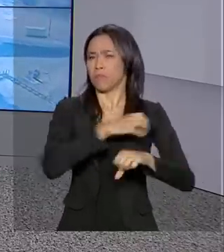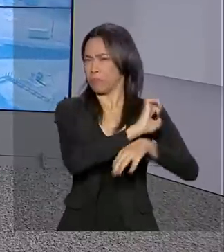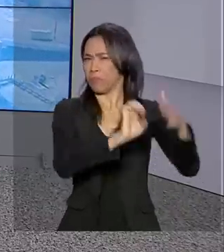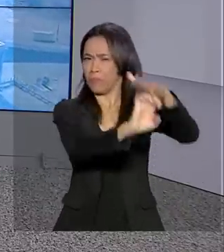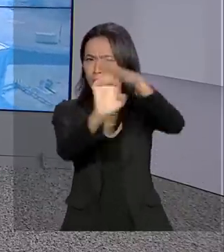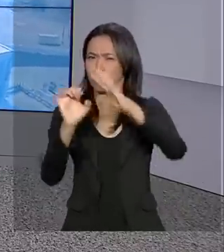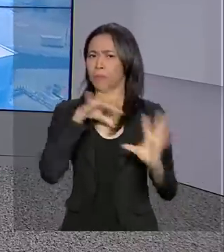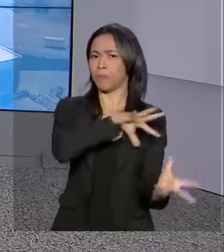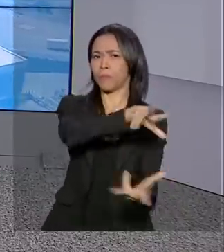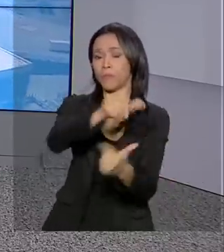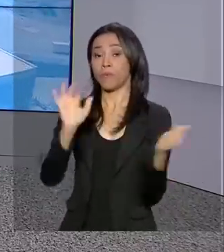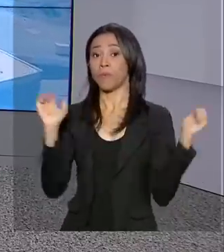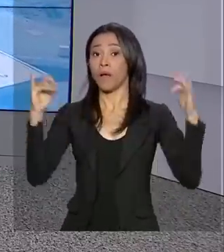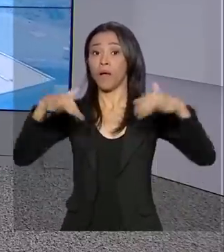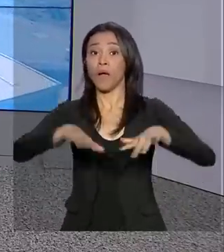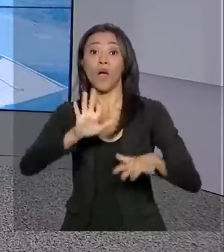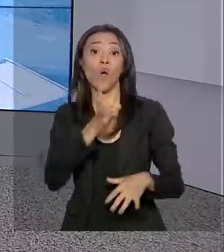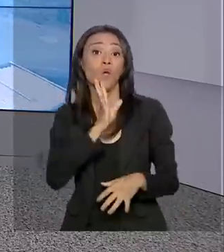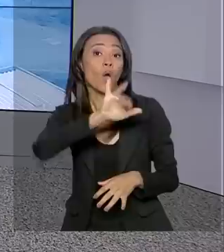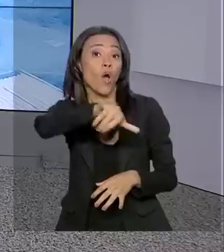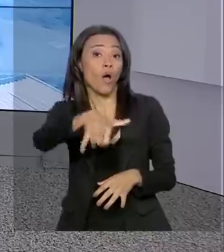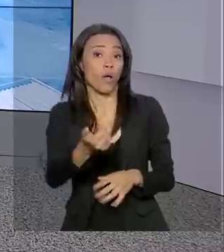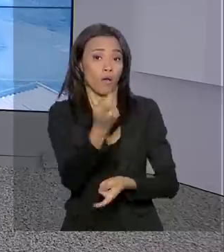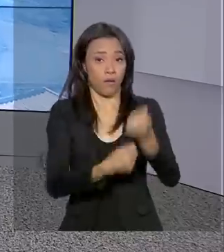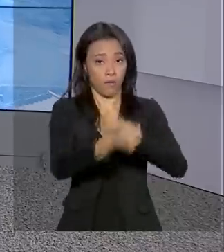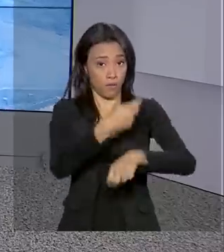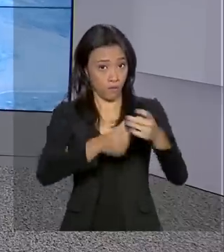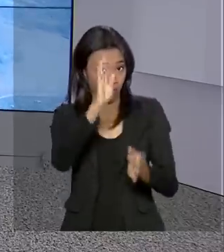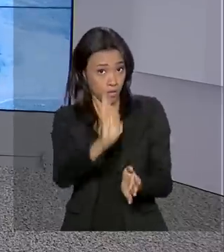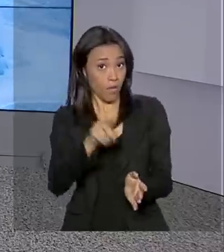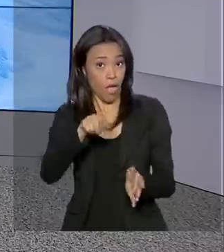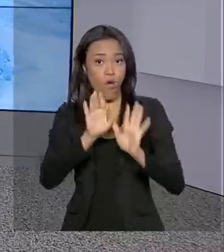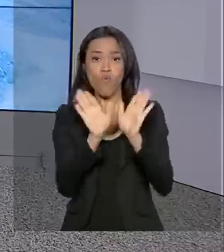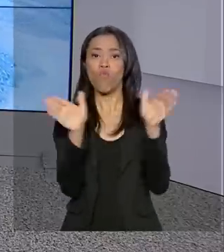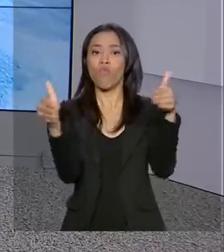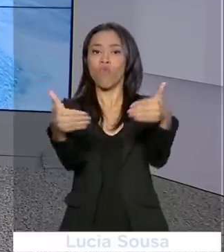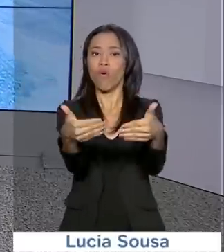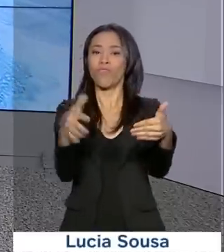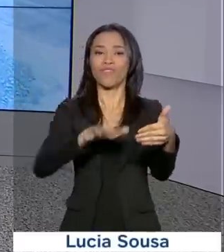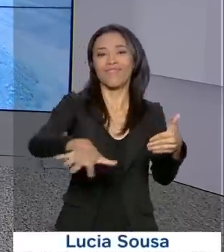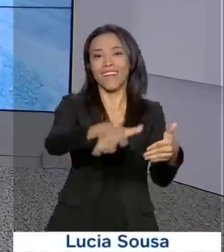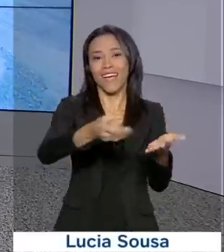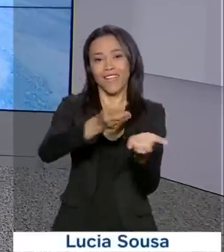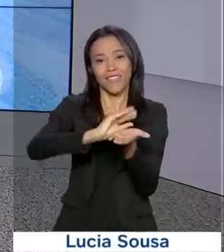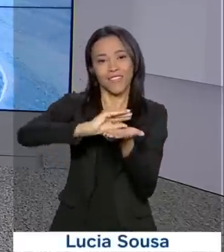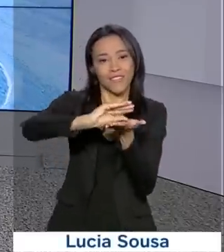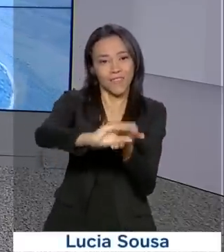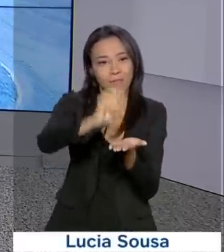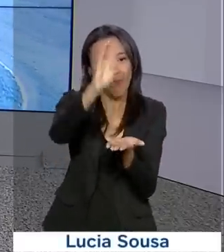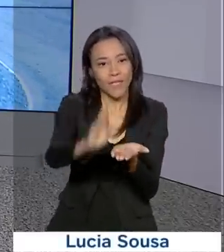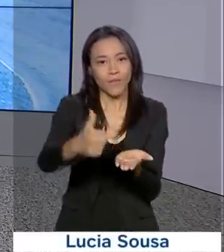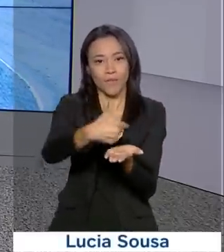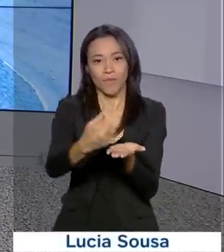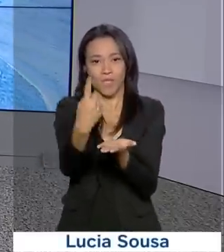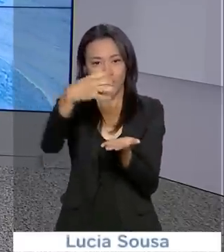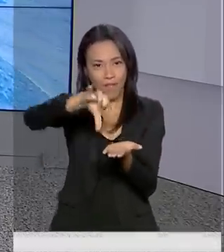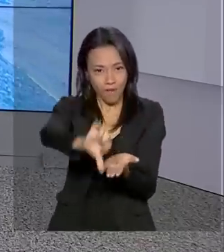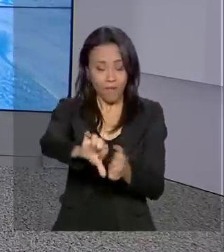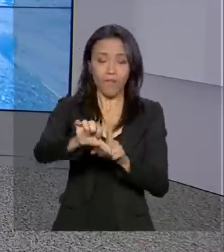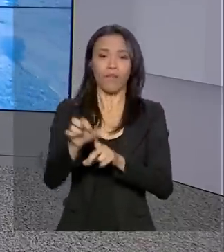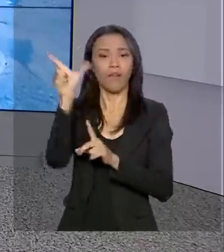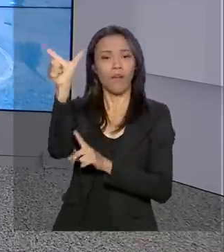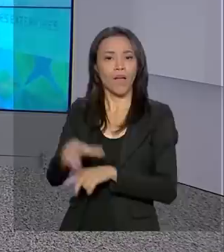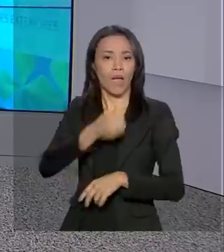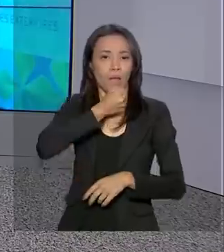oportunidades de negócios da nossa economia. É o Fórum de Investimento Brasil 2019. O repórter Ricardo